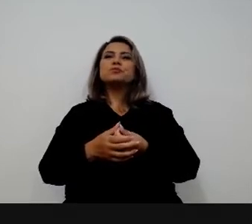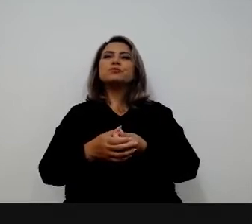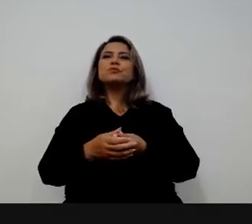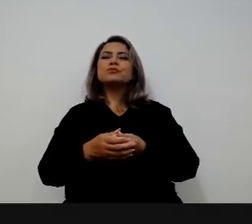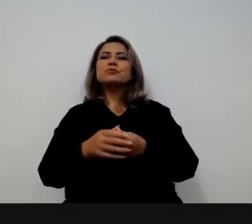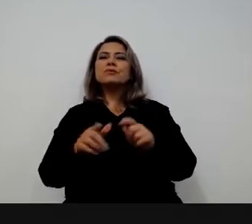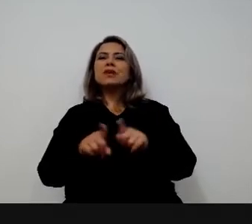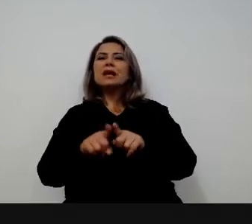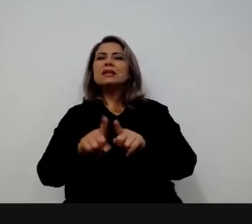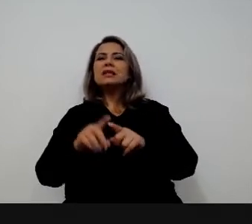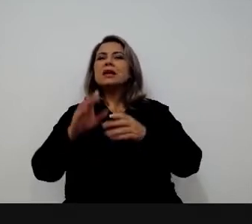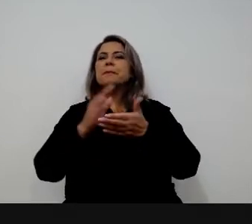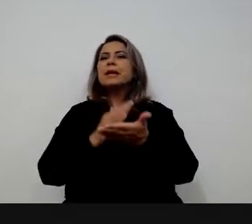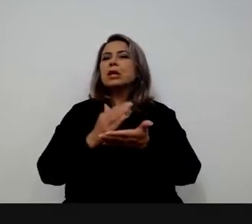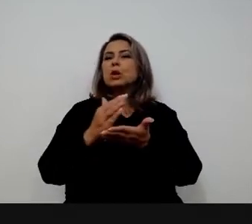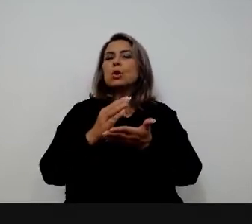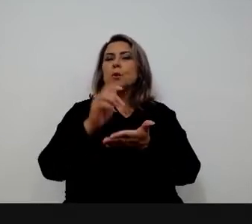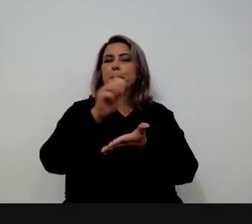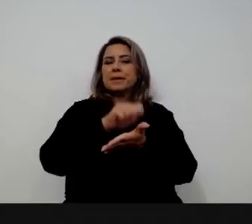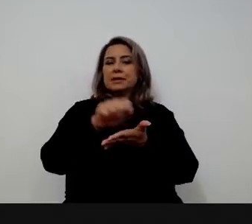início da escrita,